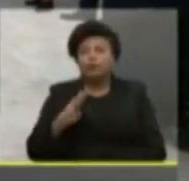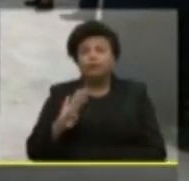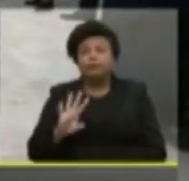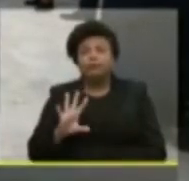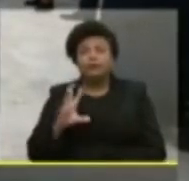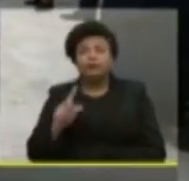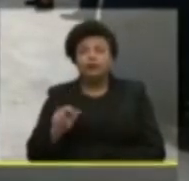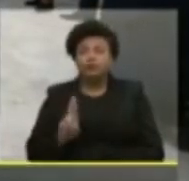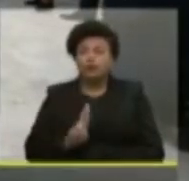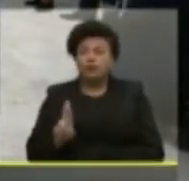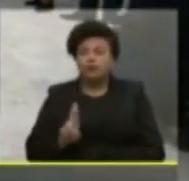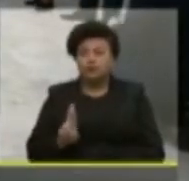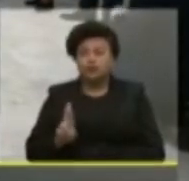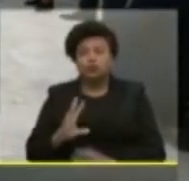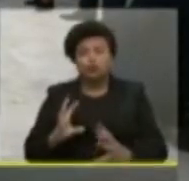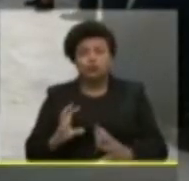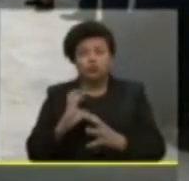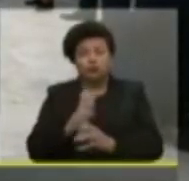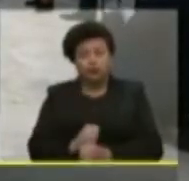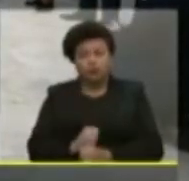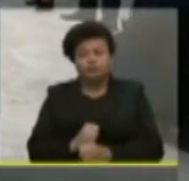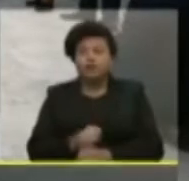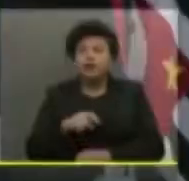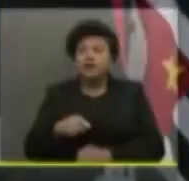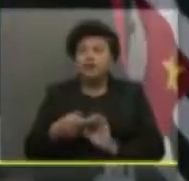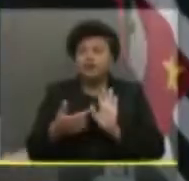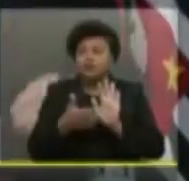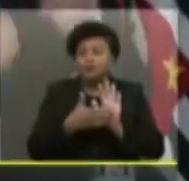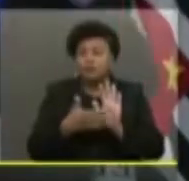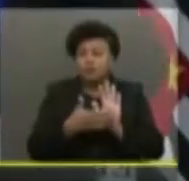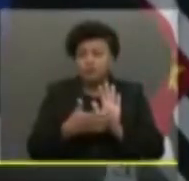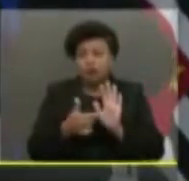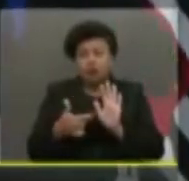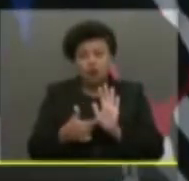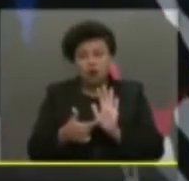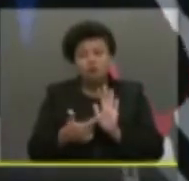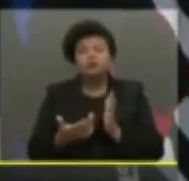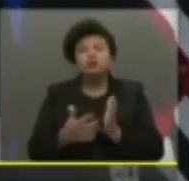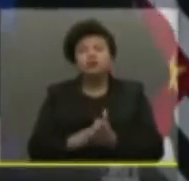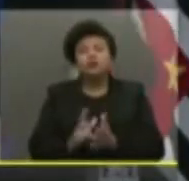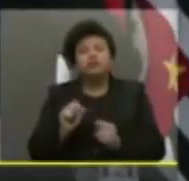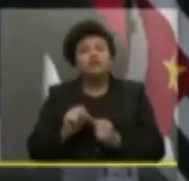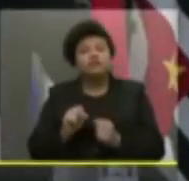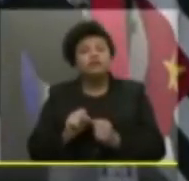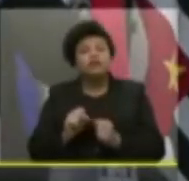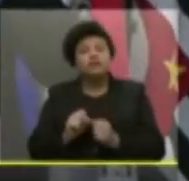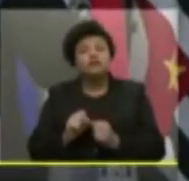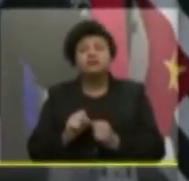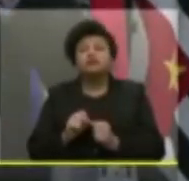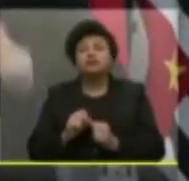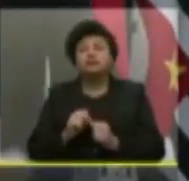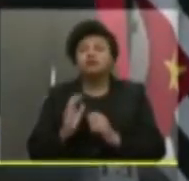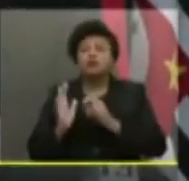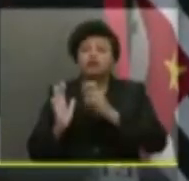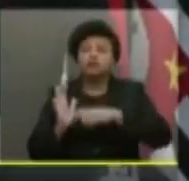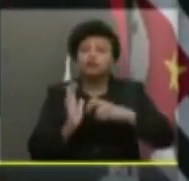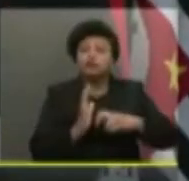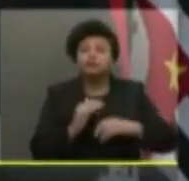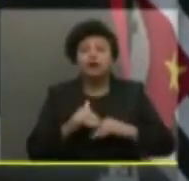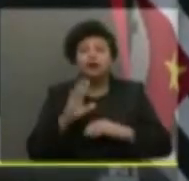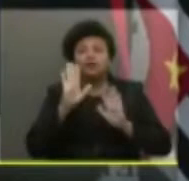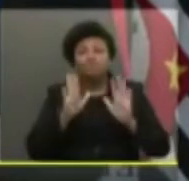no total. E essa proposta faz uma tributação maior no patrimônio